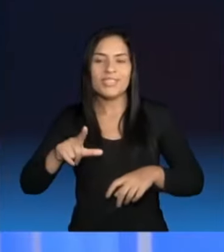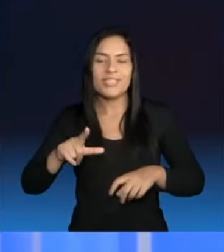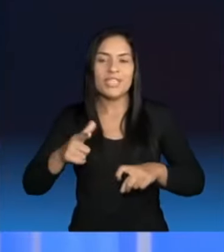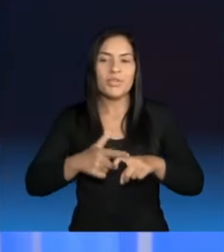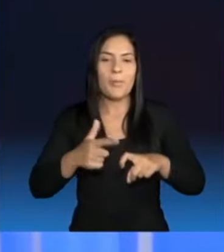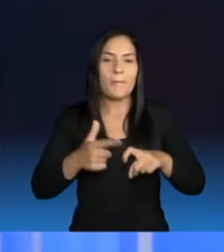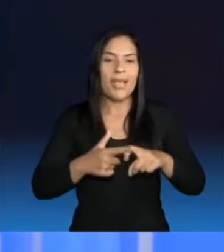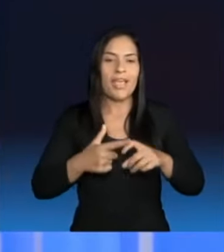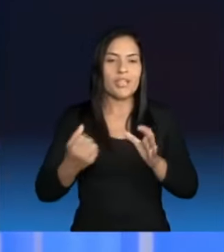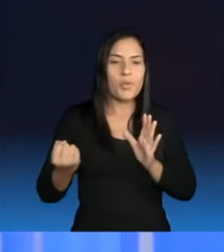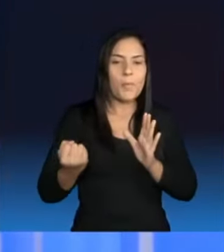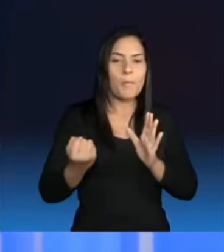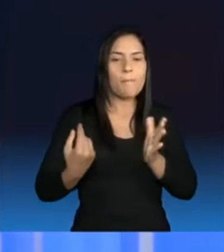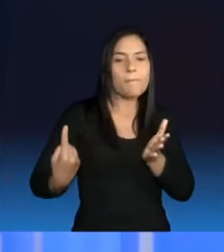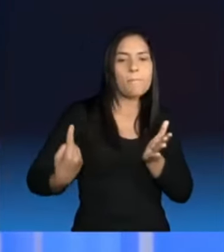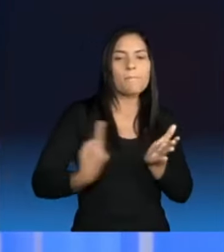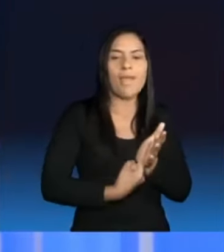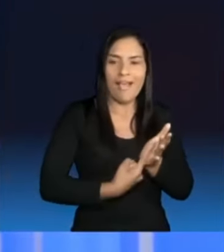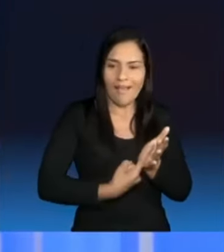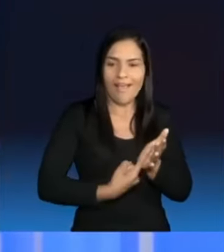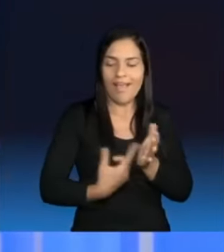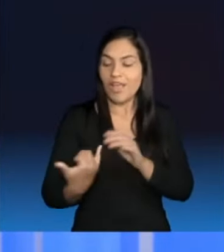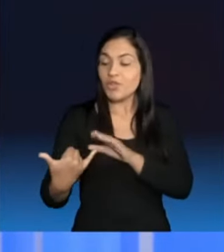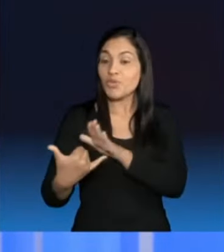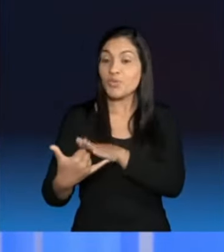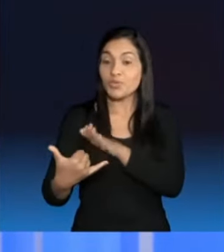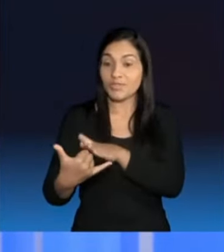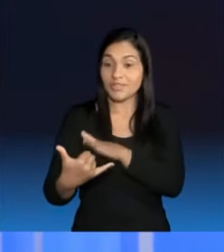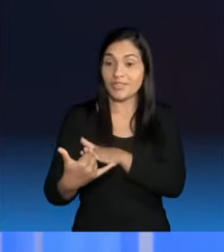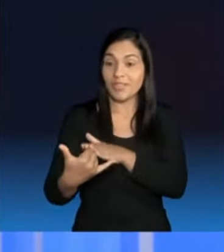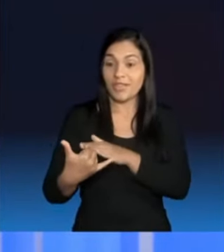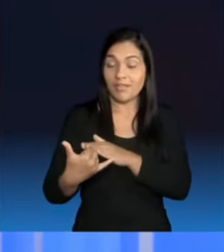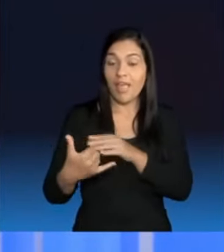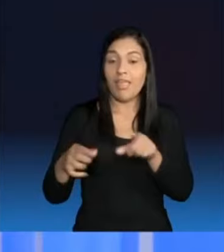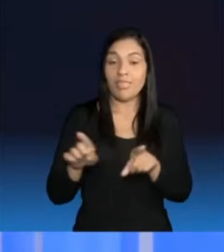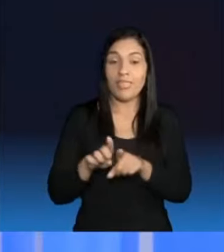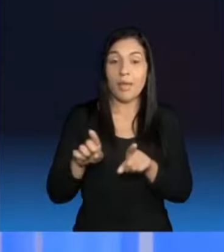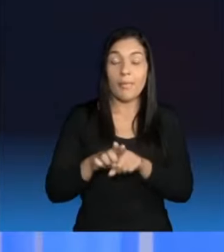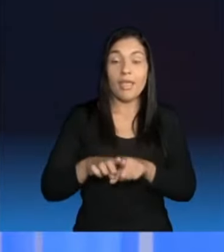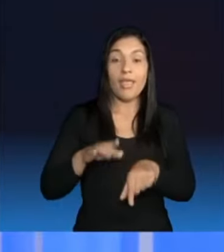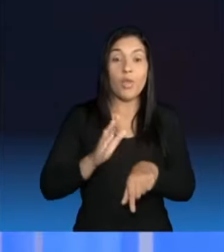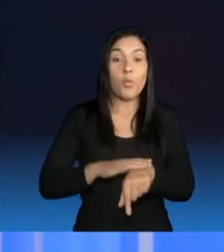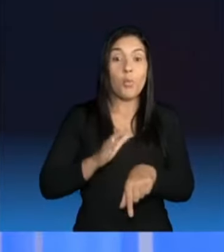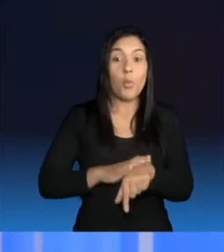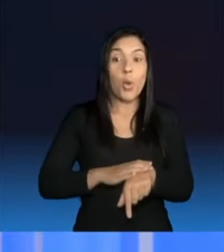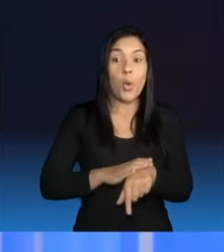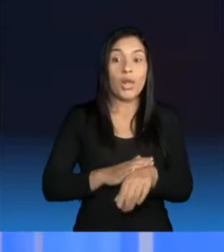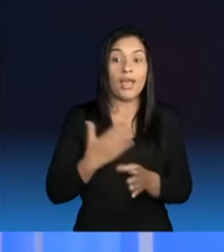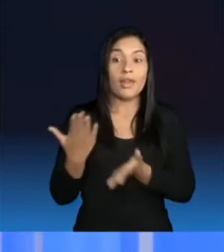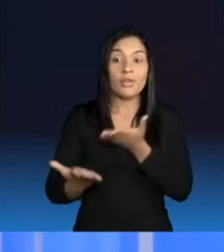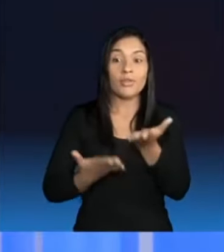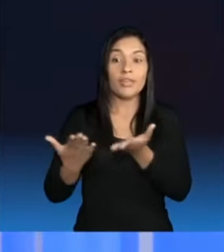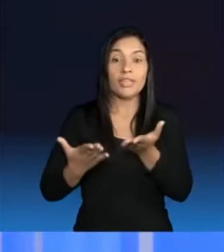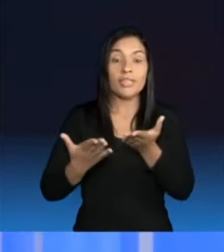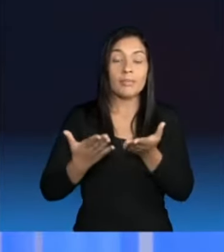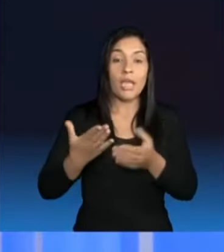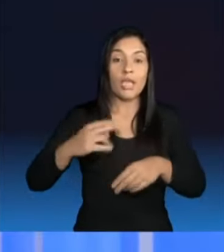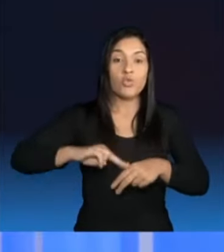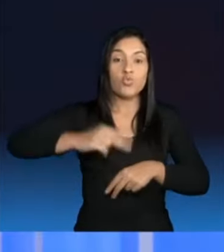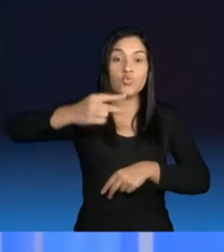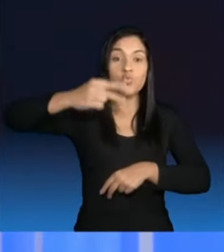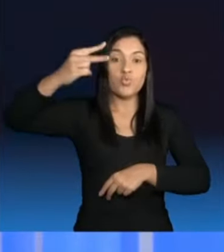Nós vamos aumentar o horário de atendimento das UBSs, criar um centro de referência